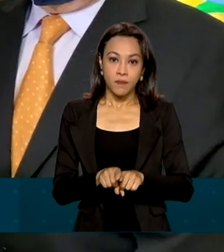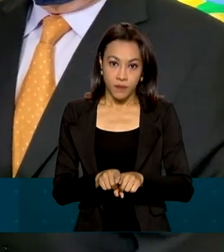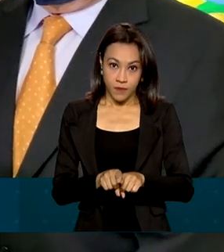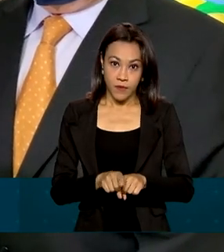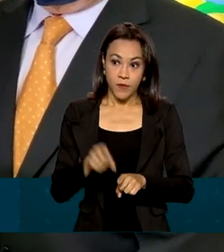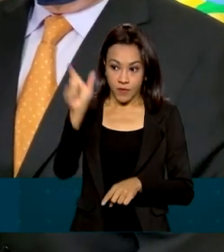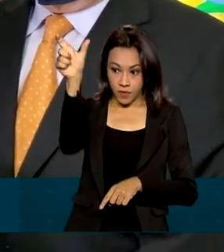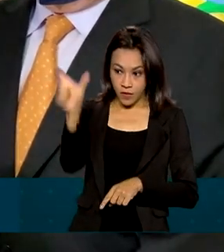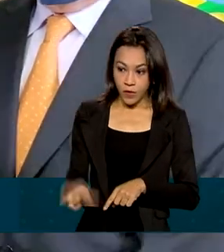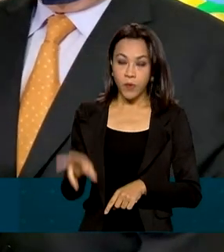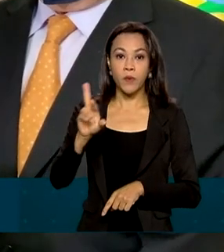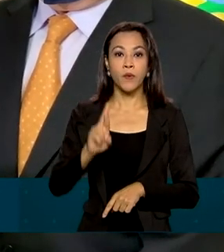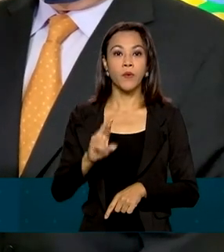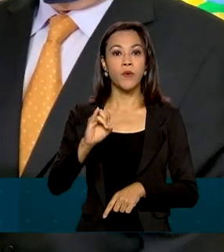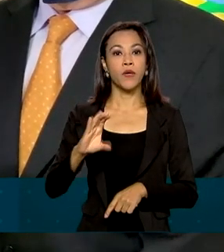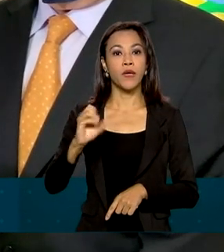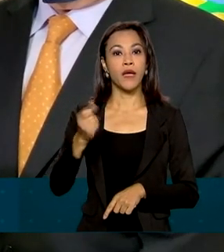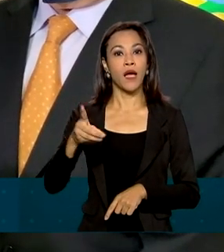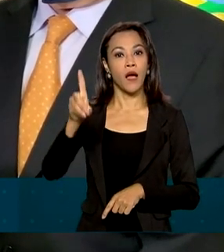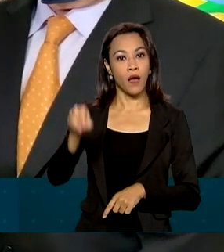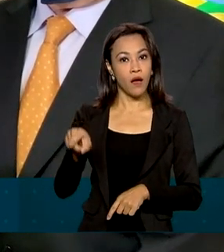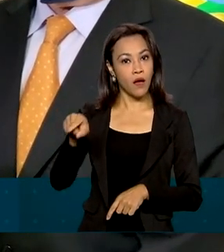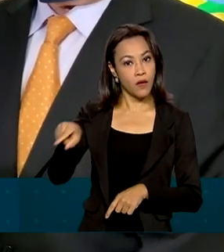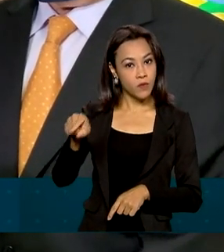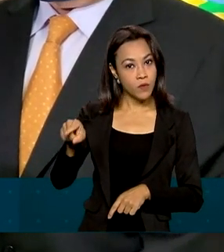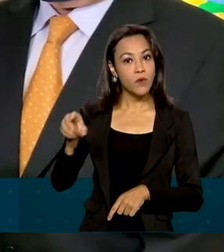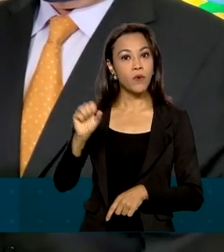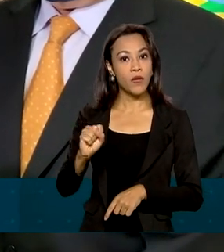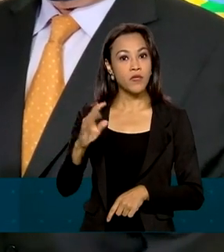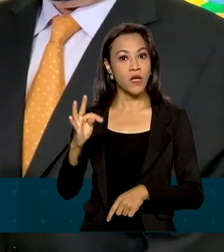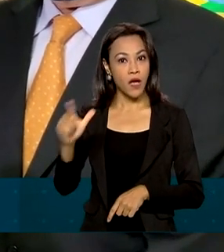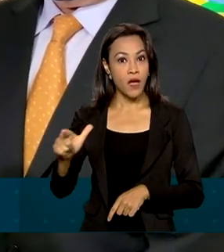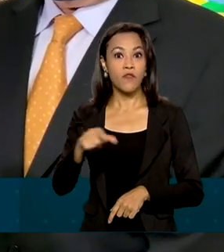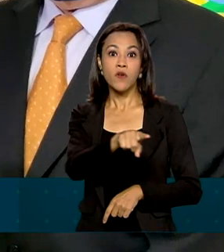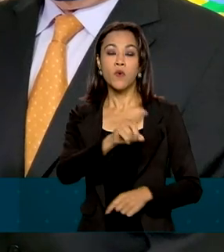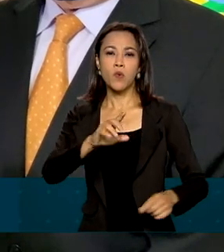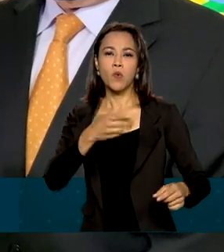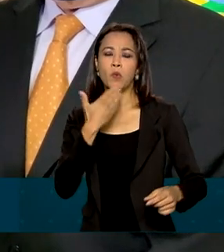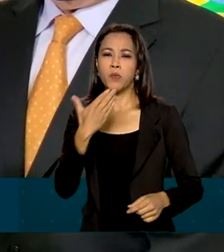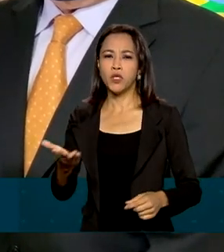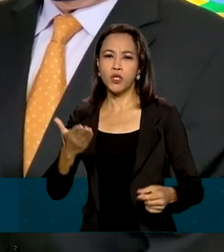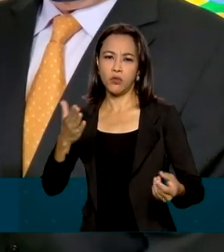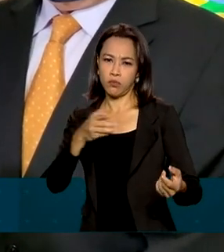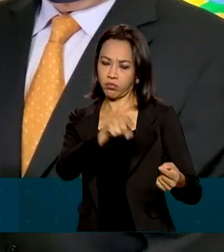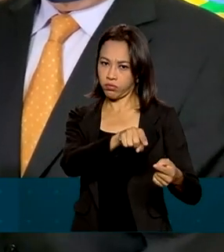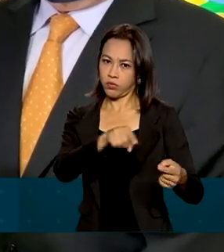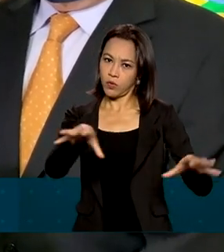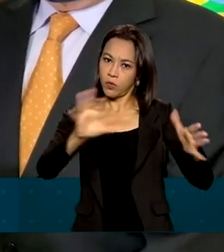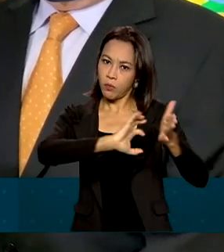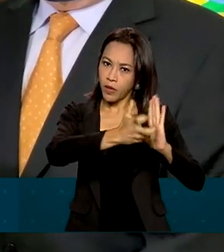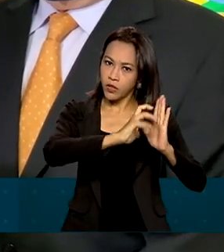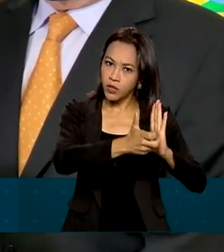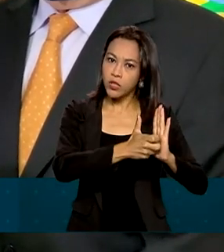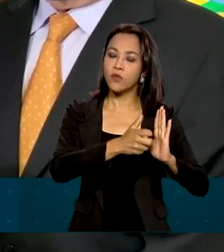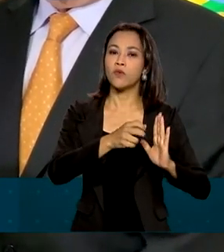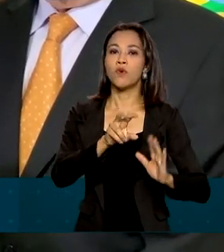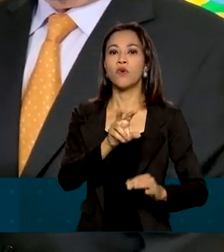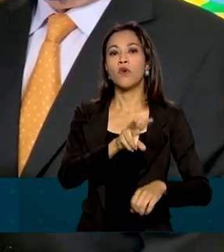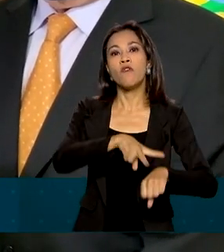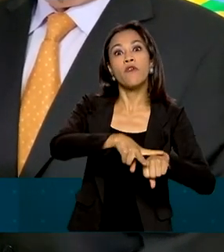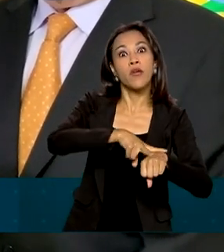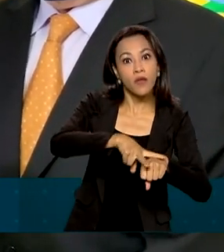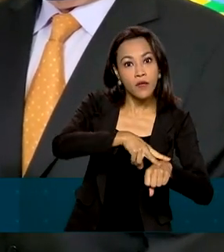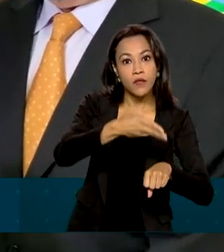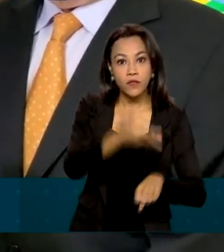Ricardo Lewandowski, uma ação proposta pelo Partido Rede Sustentabilidade, a atenção dele foi de